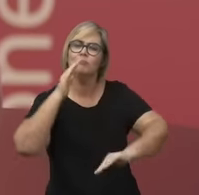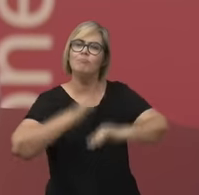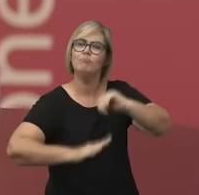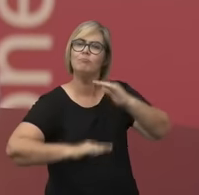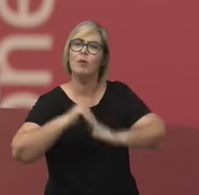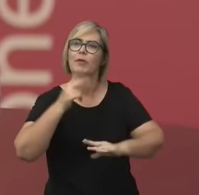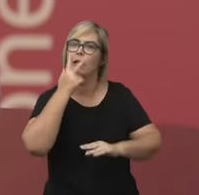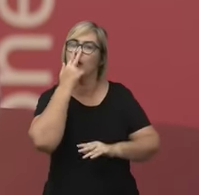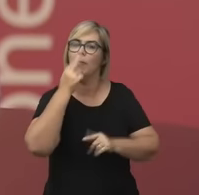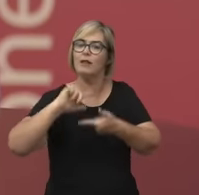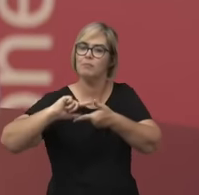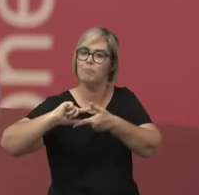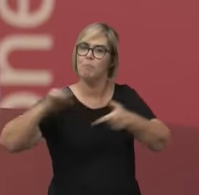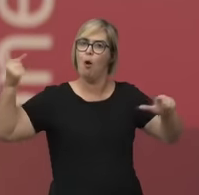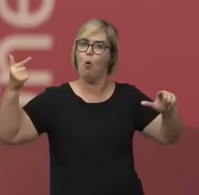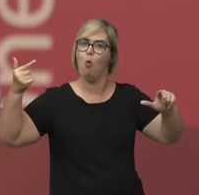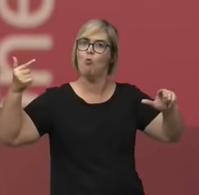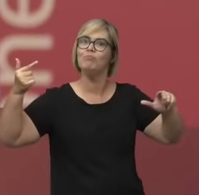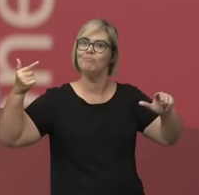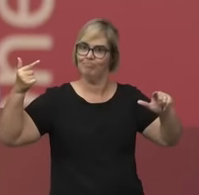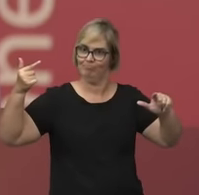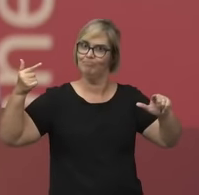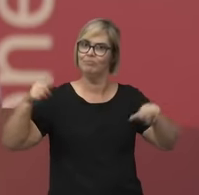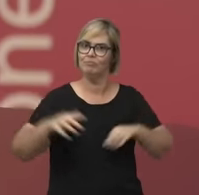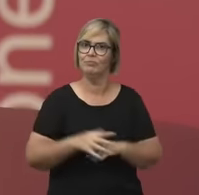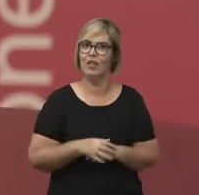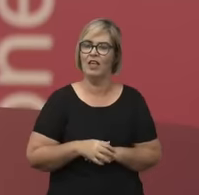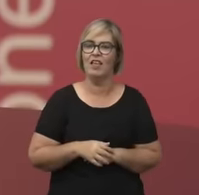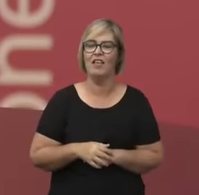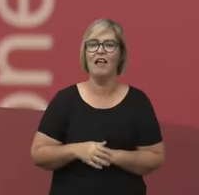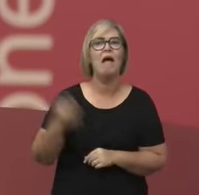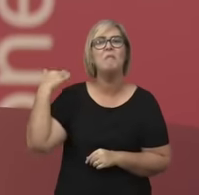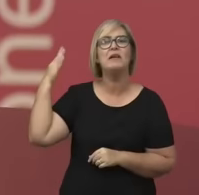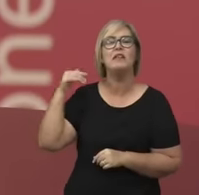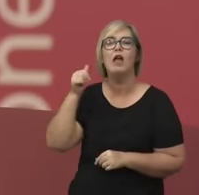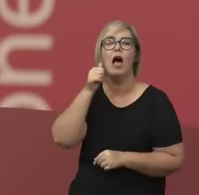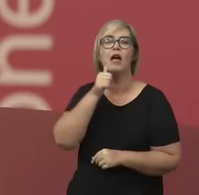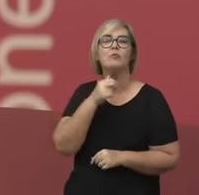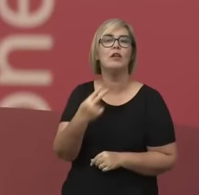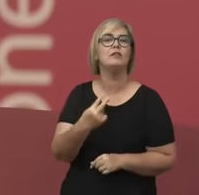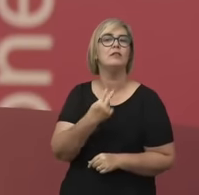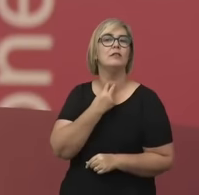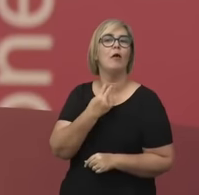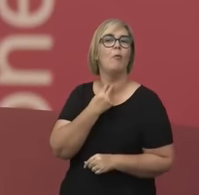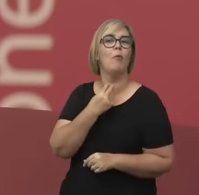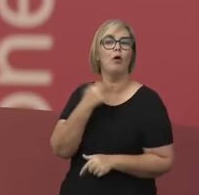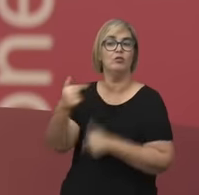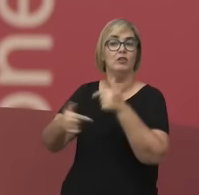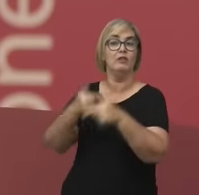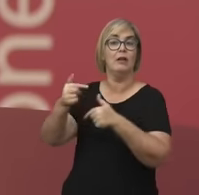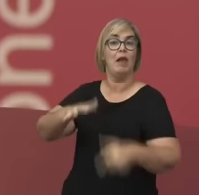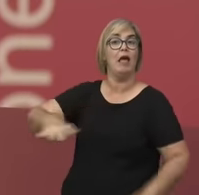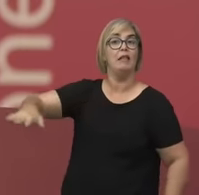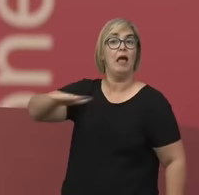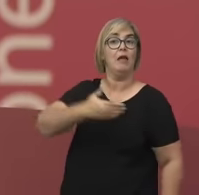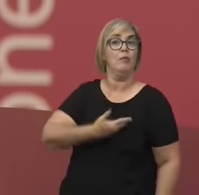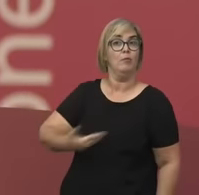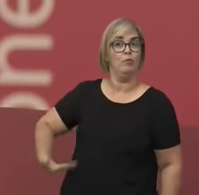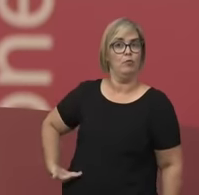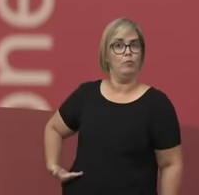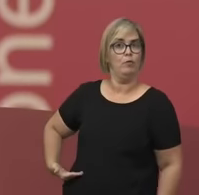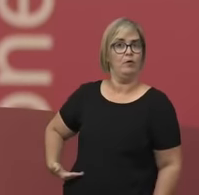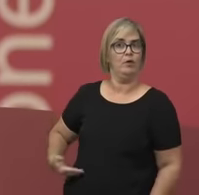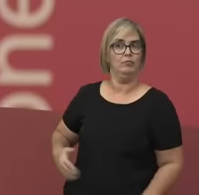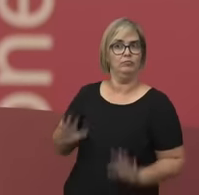quebrar o círculo vicioso. Qual é o círculo vicioso? As mulheres não ocupam os cargos públicos, não ocupam a vida